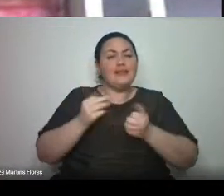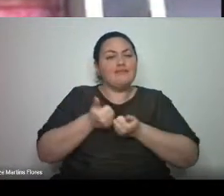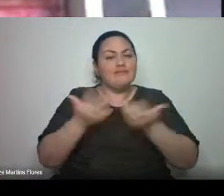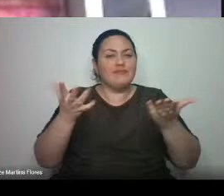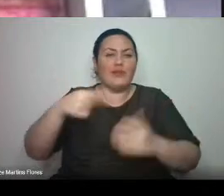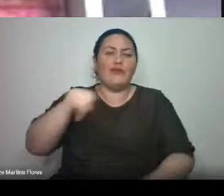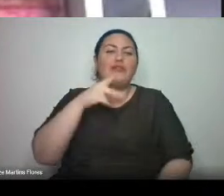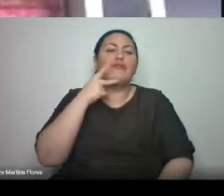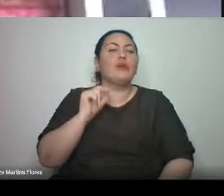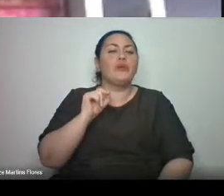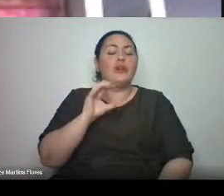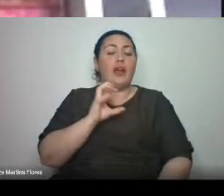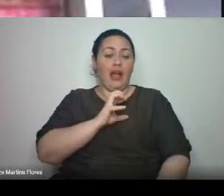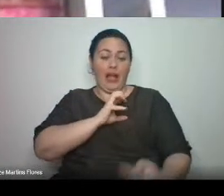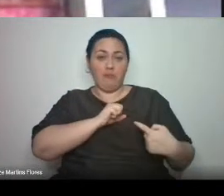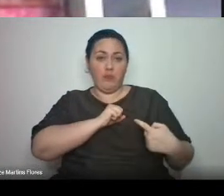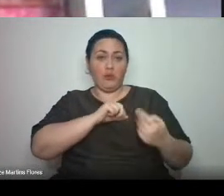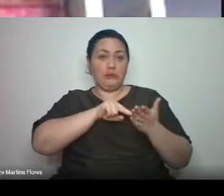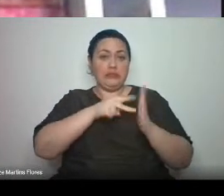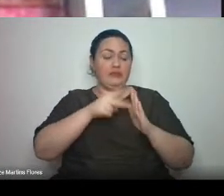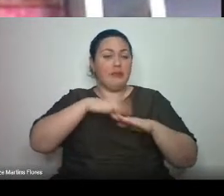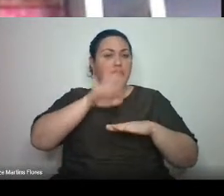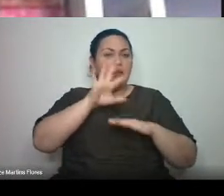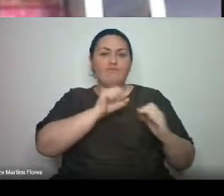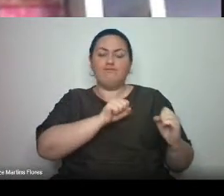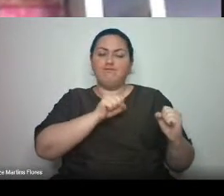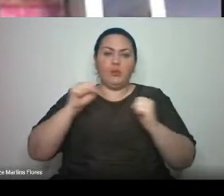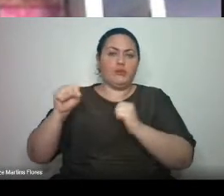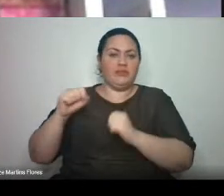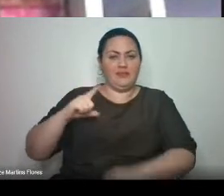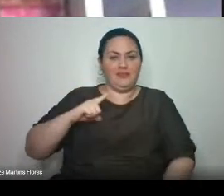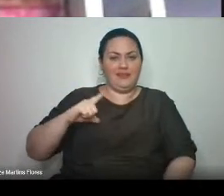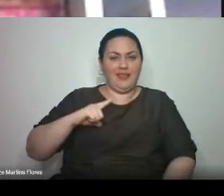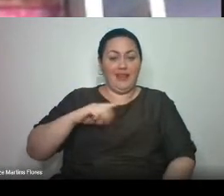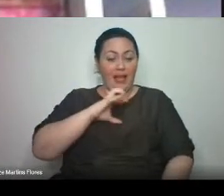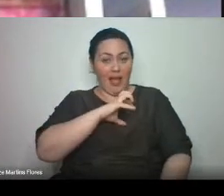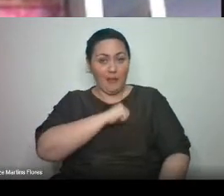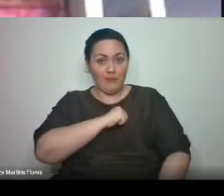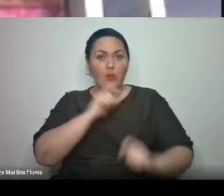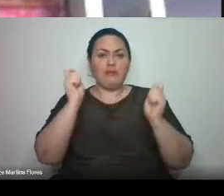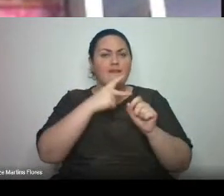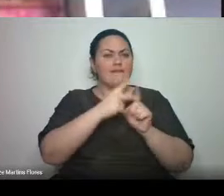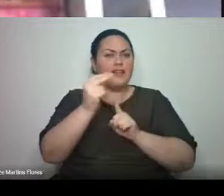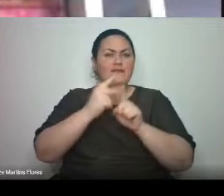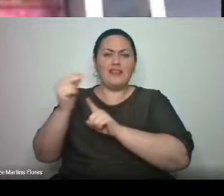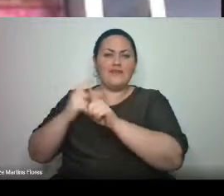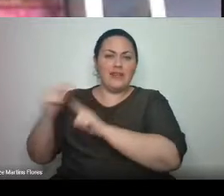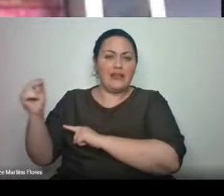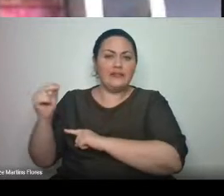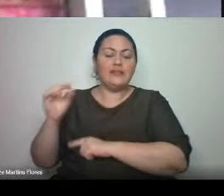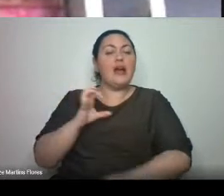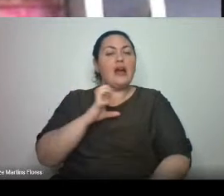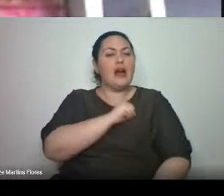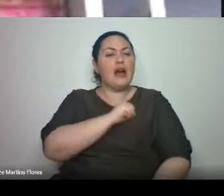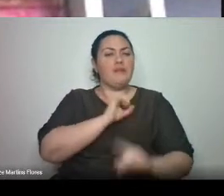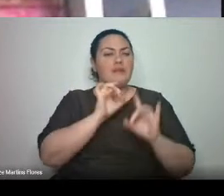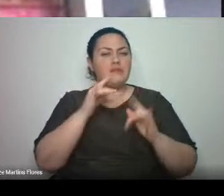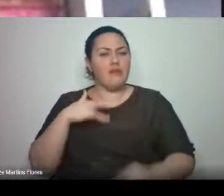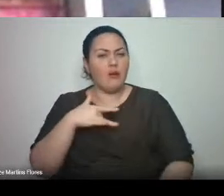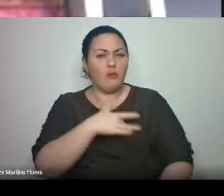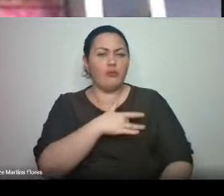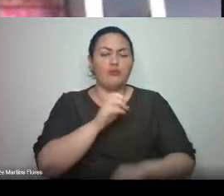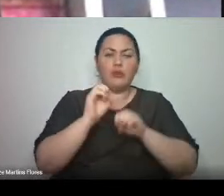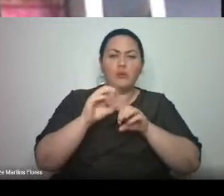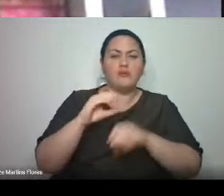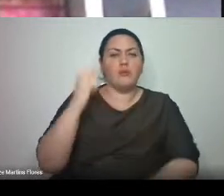mais poderosa que existe, vence tudo. Então, o amor pela saúde, pela educação, pela ciência, por